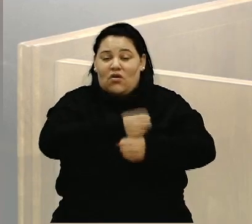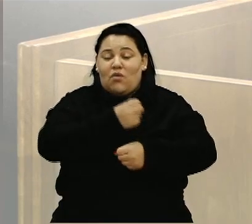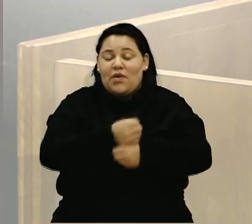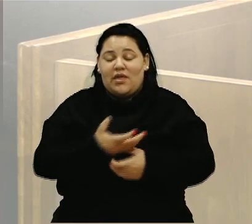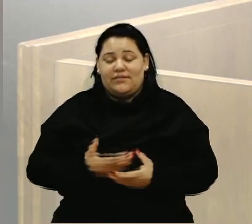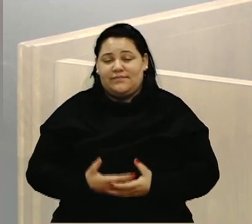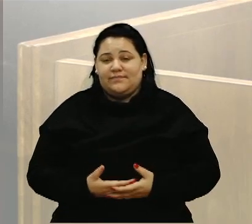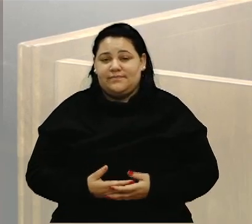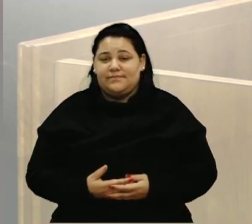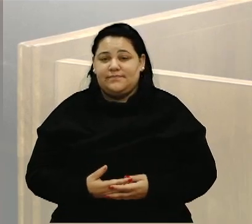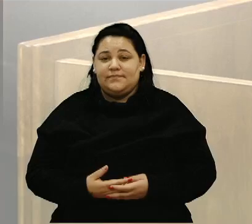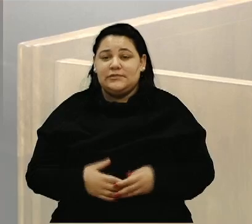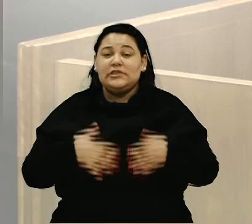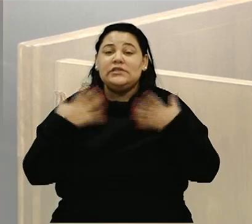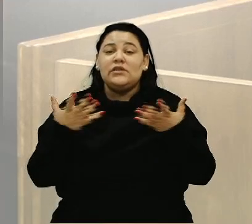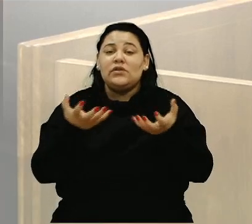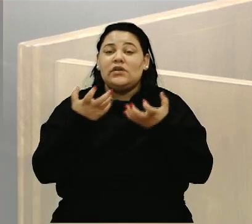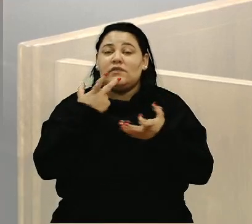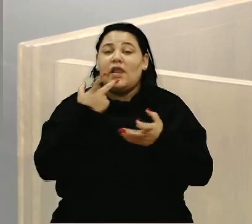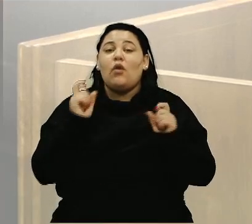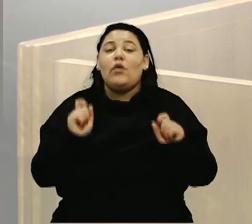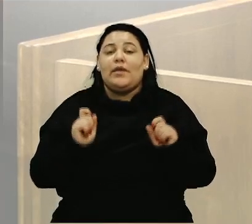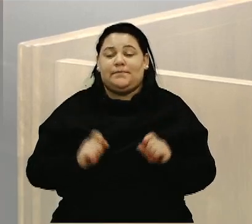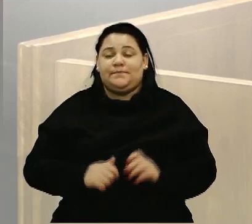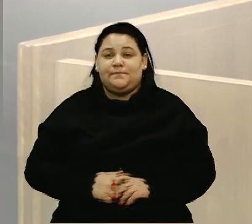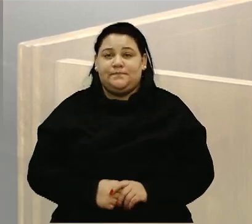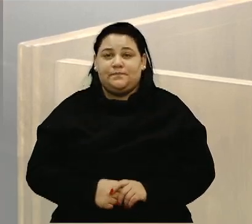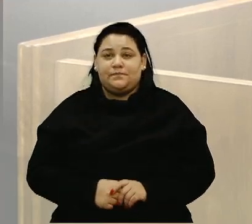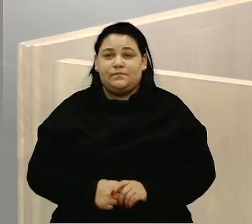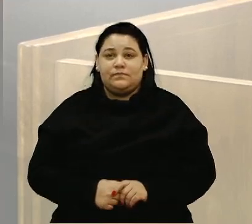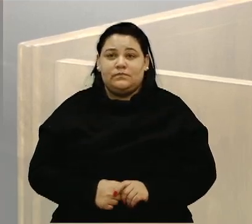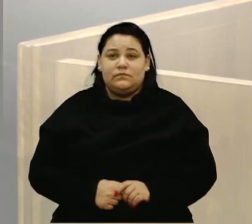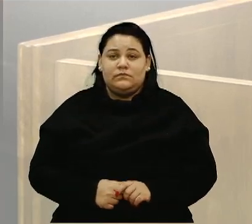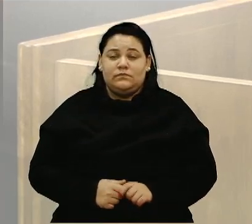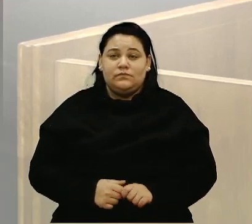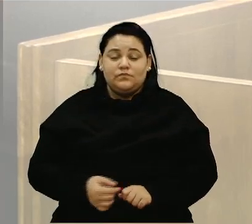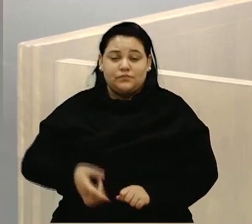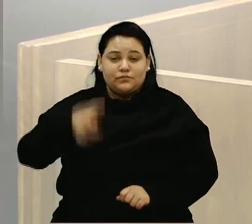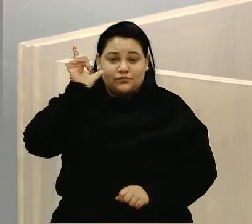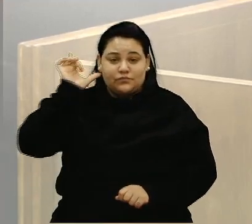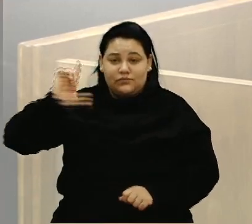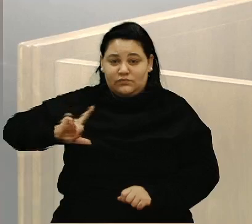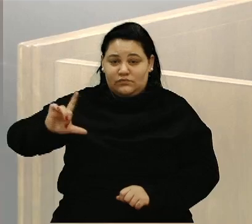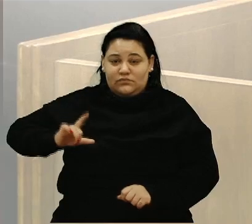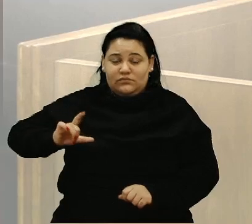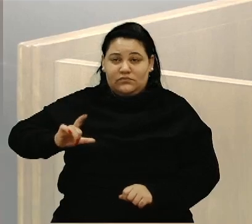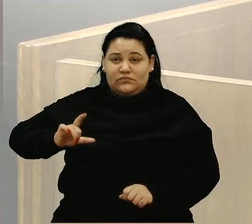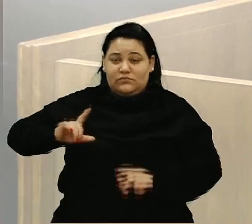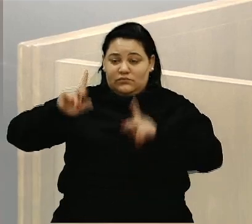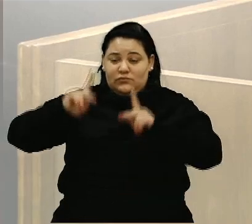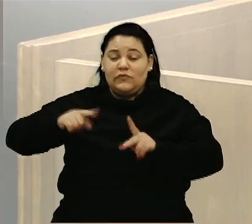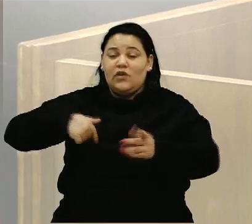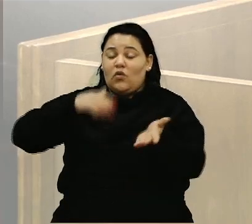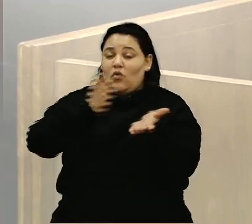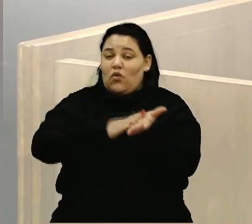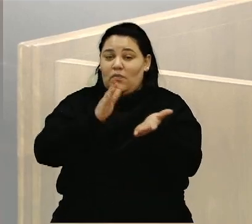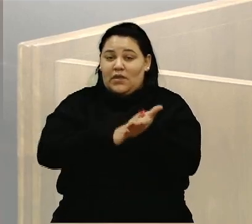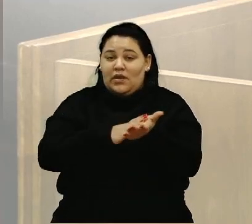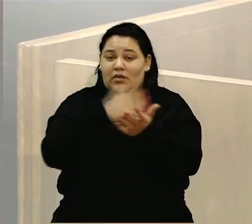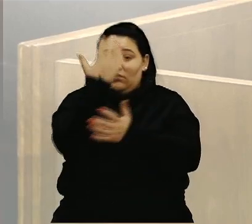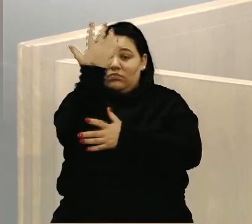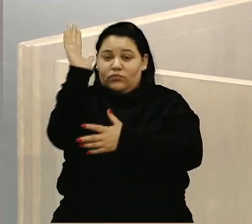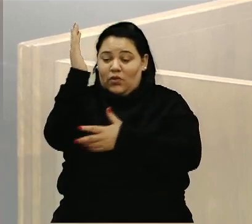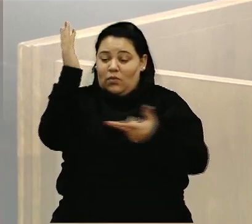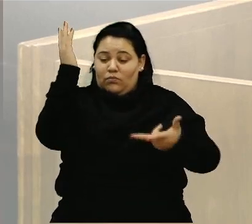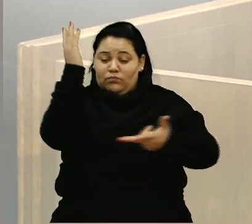Então, eu quero dizer o seguinte, ó. Ontem o Henrique esteve aqui, eu cobrei o corte de pinheiros, na frente, numa área